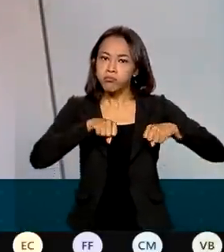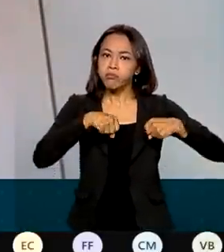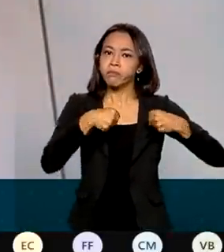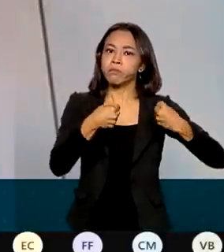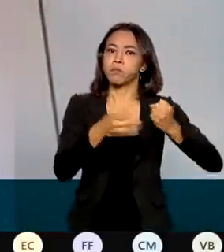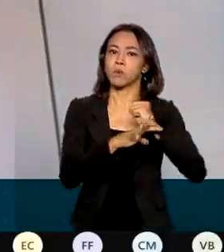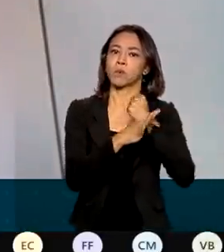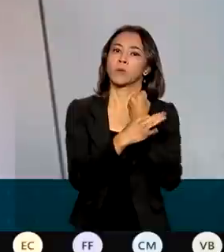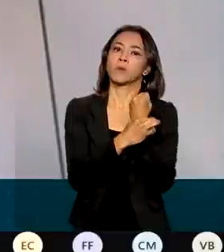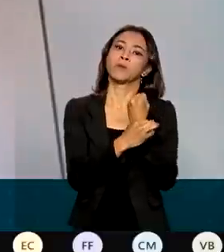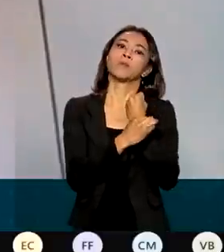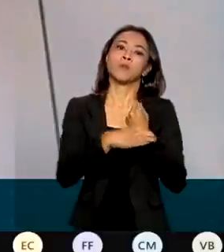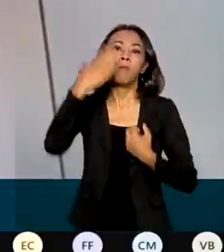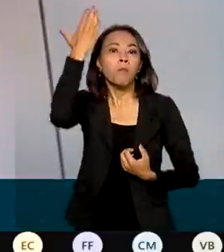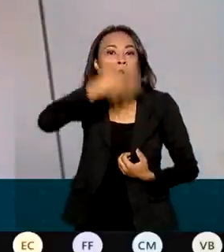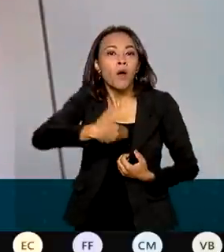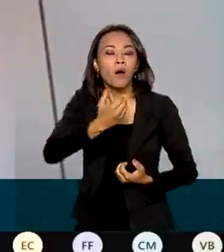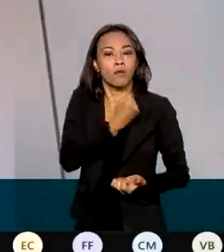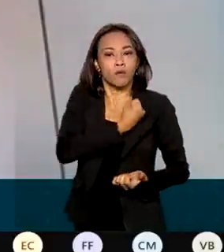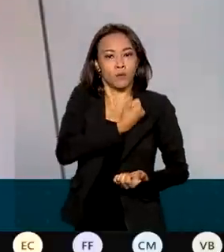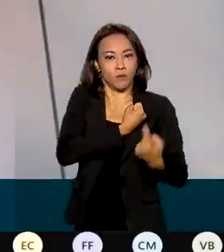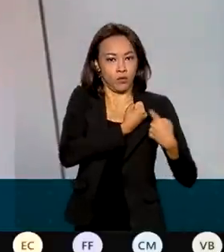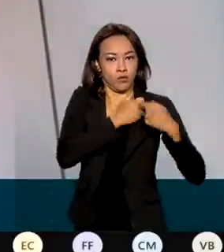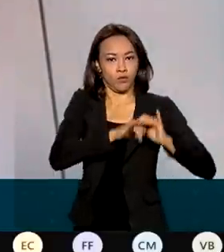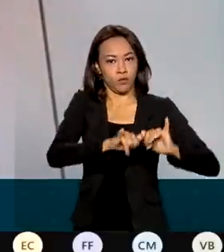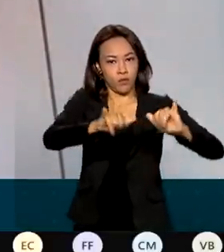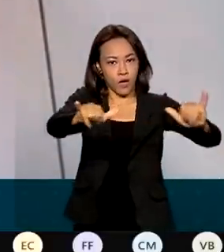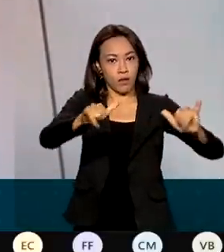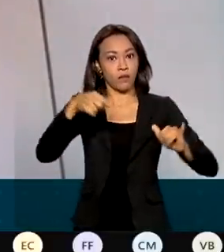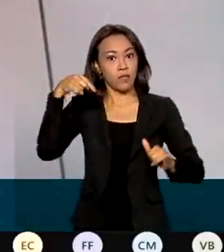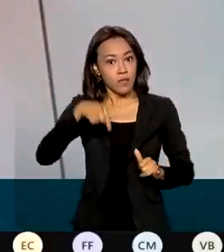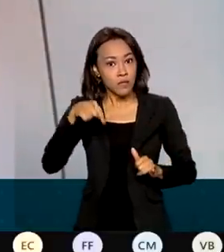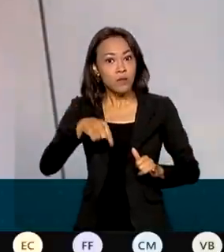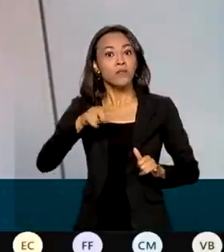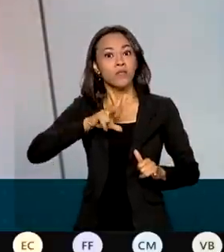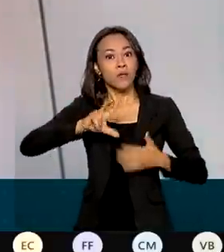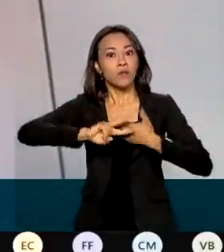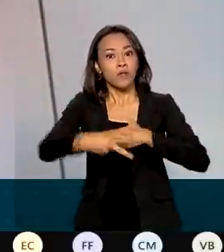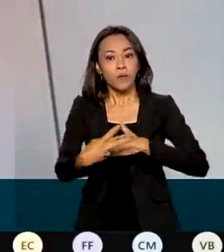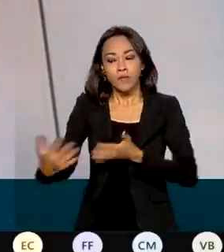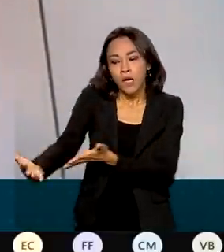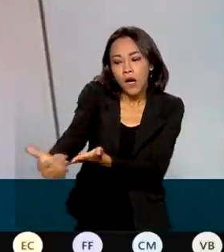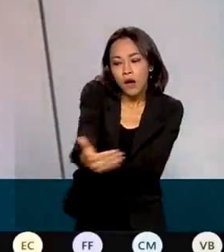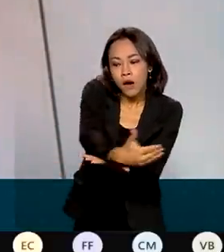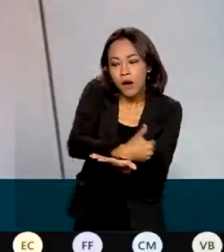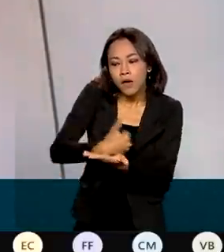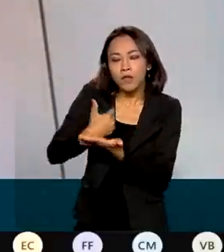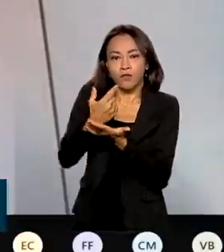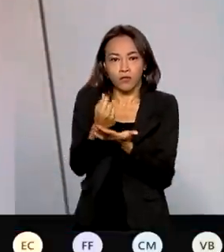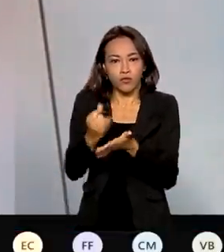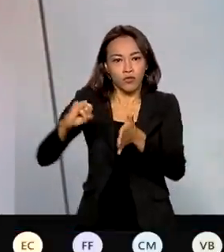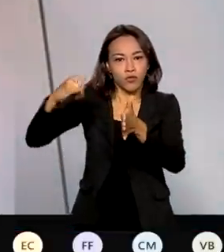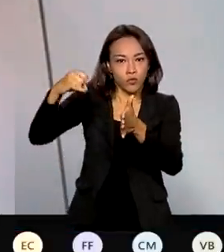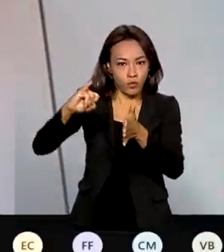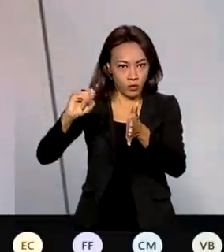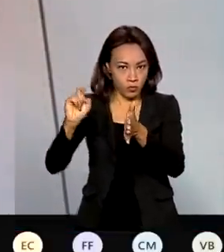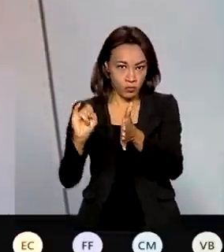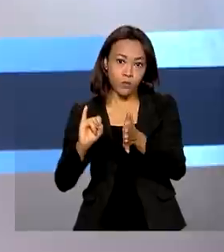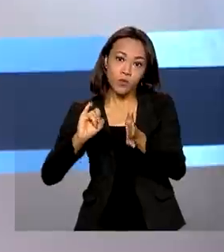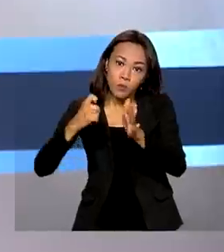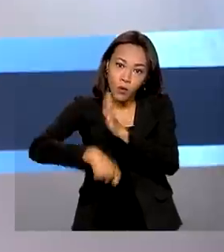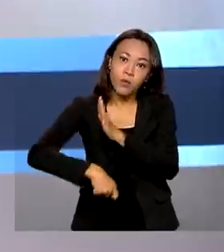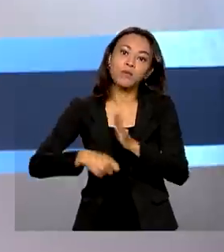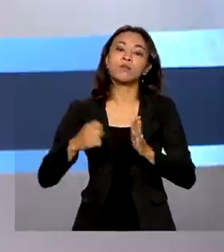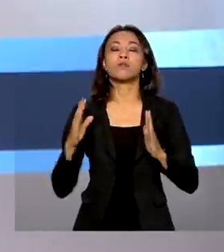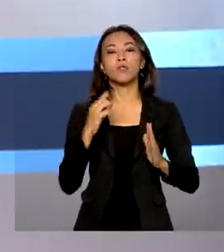demonstram. E vêm se refletindo na arrecadação tributária todos os meses, seguidamente a um ano.